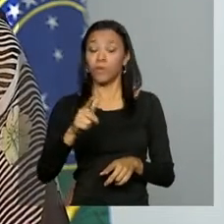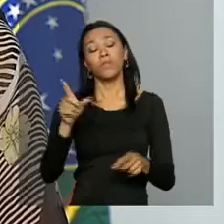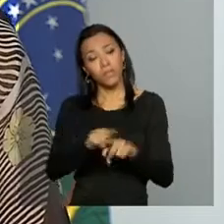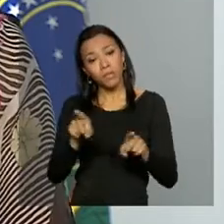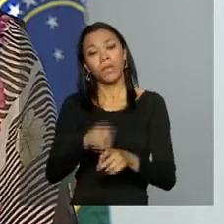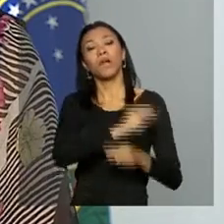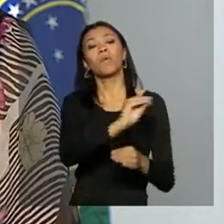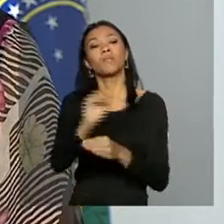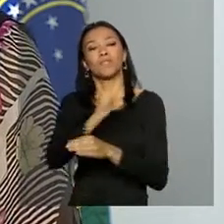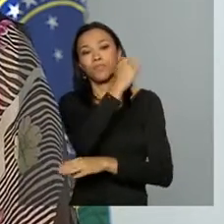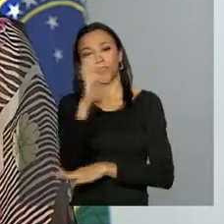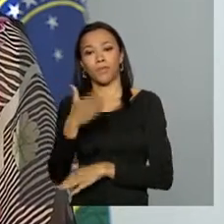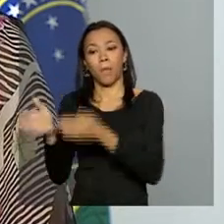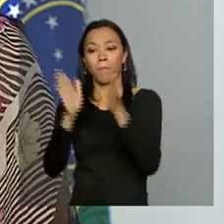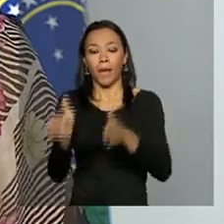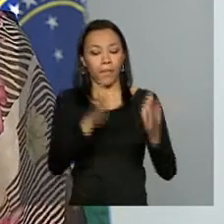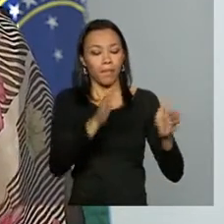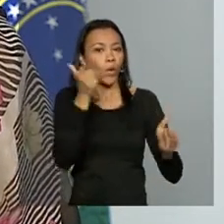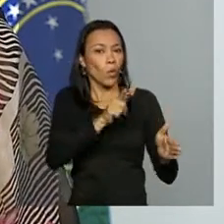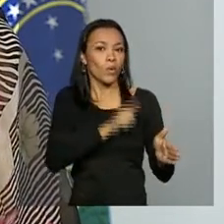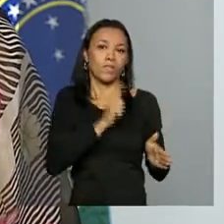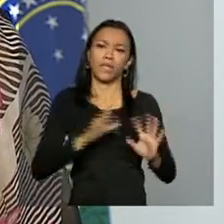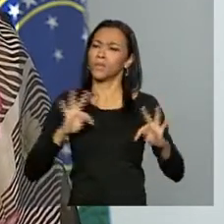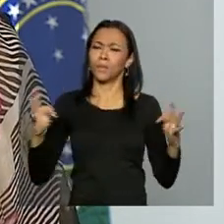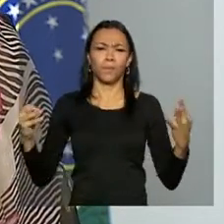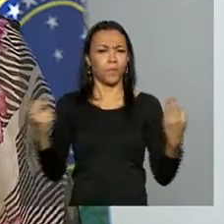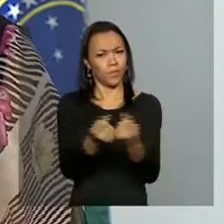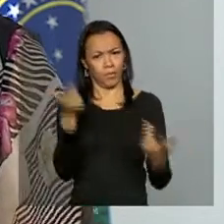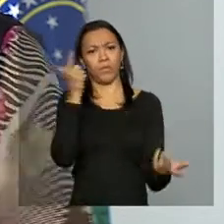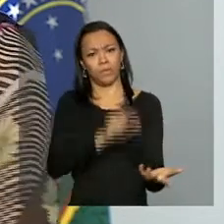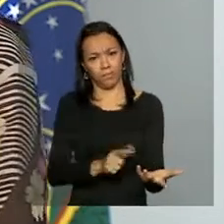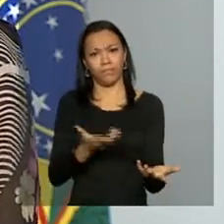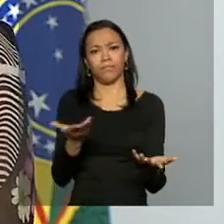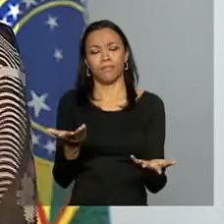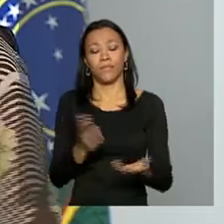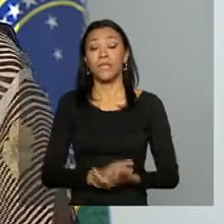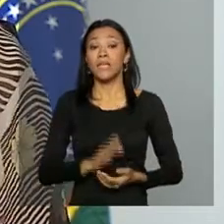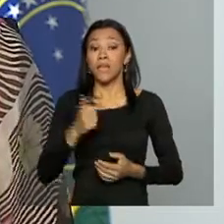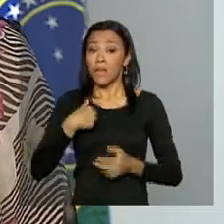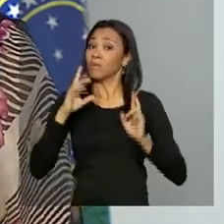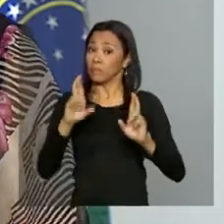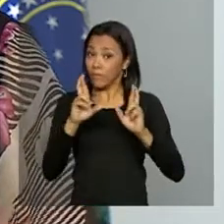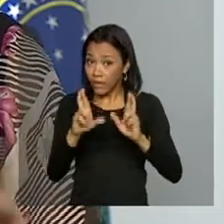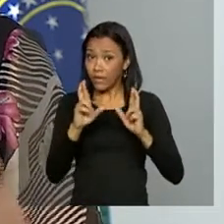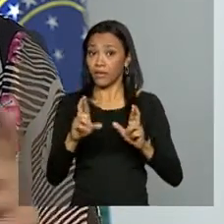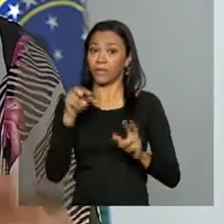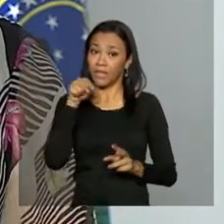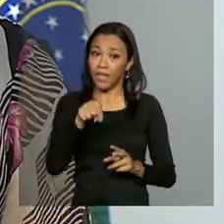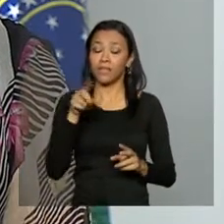meio ambiente. Ao ganhar o meio ambiente, ganha toda a população brasileira. E espero que nessa